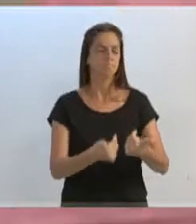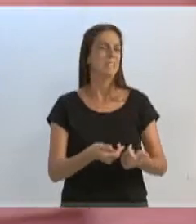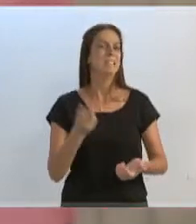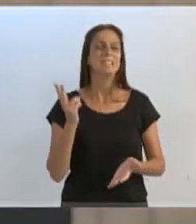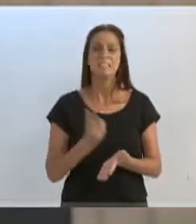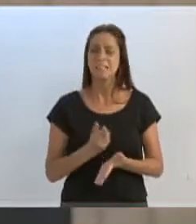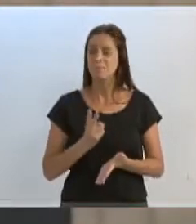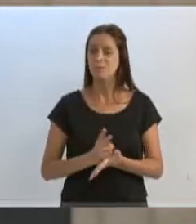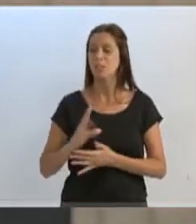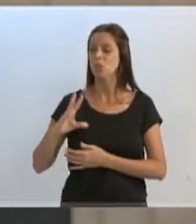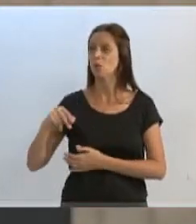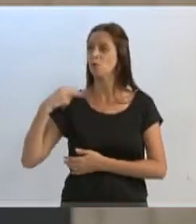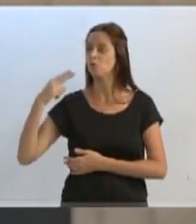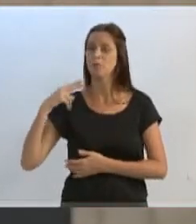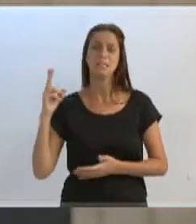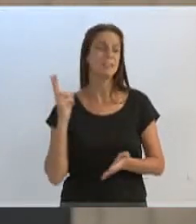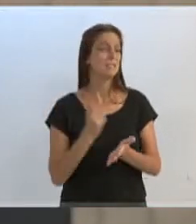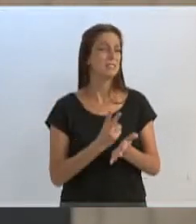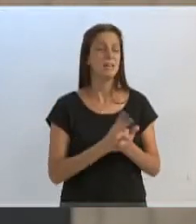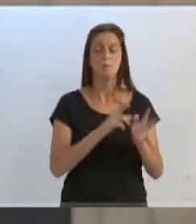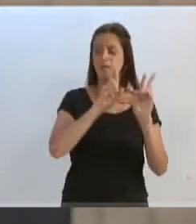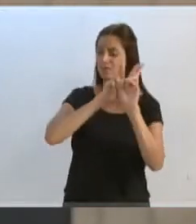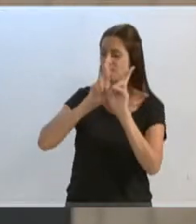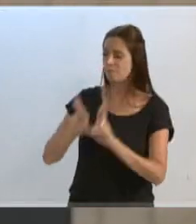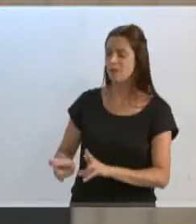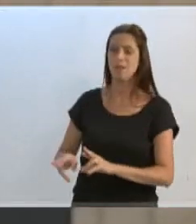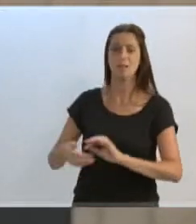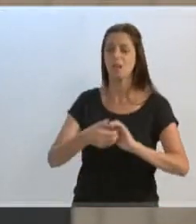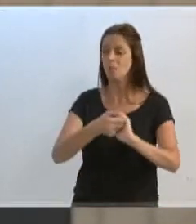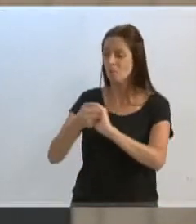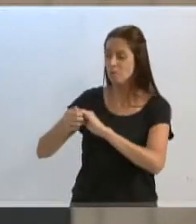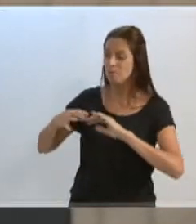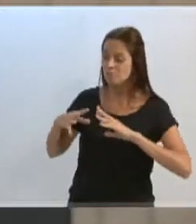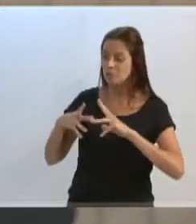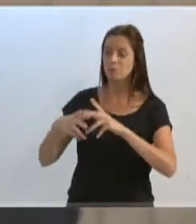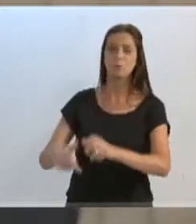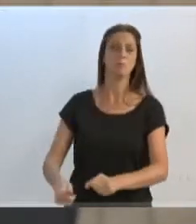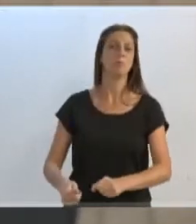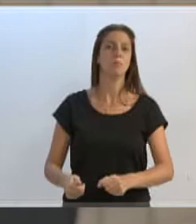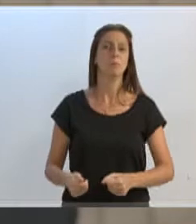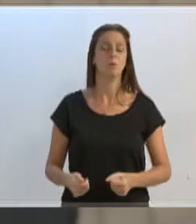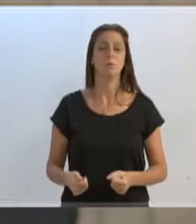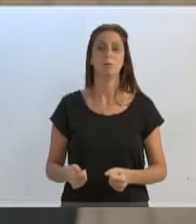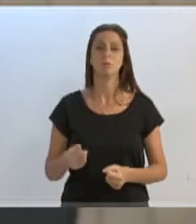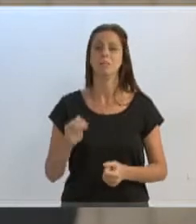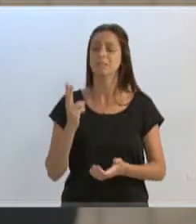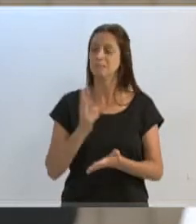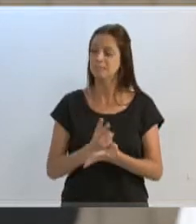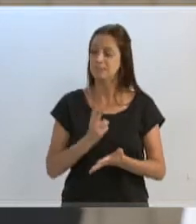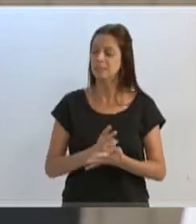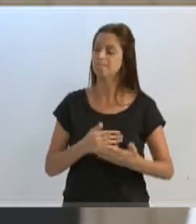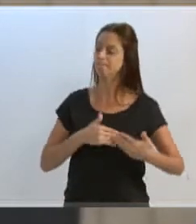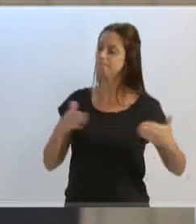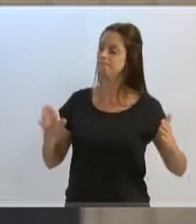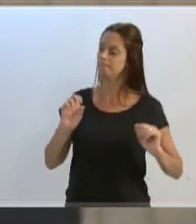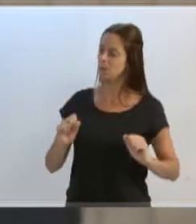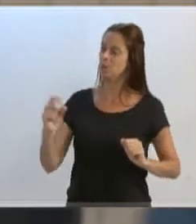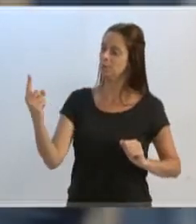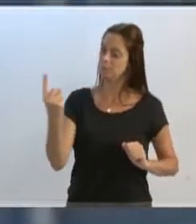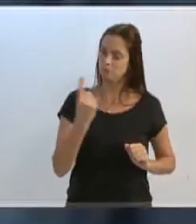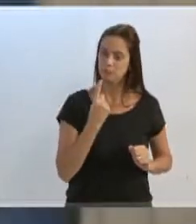todos os vereadores, é muito educado, cumprimenta todo mundo, se coloca à disposição,